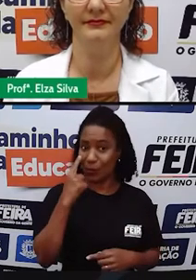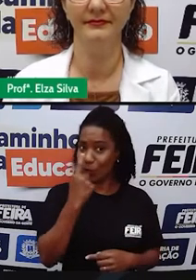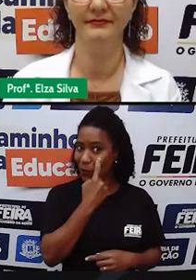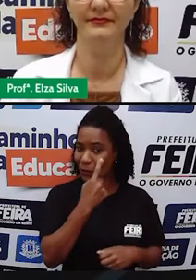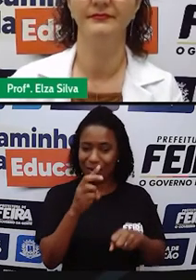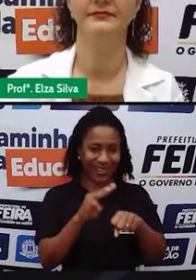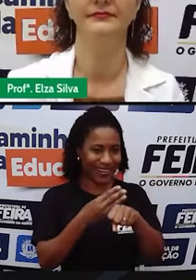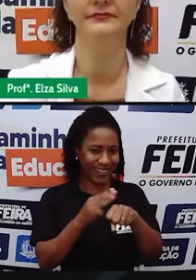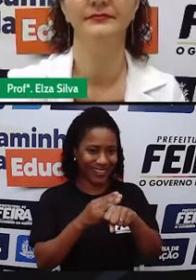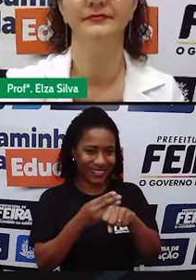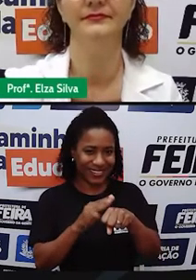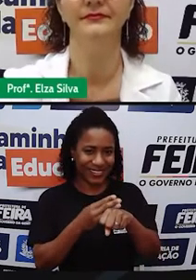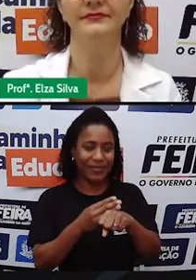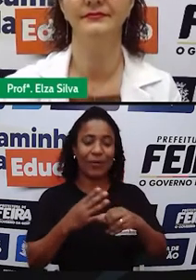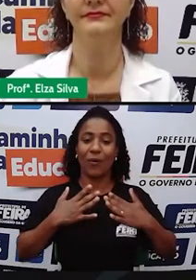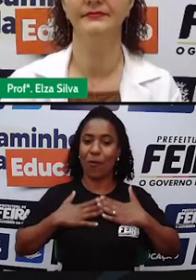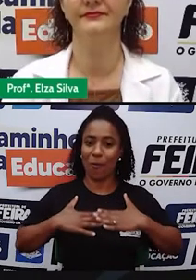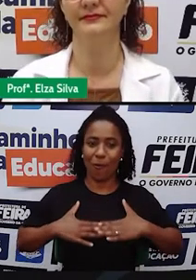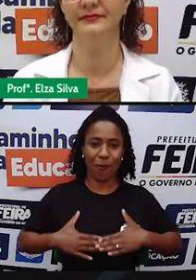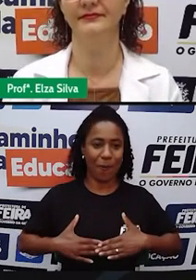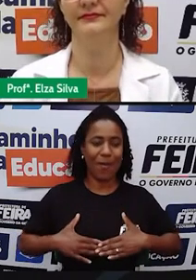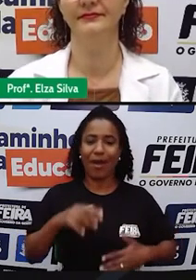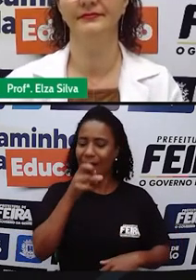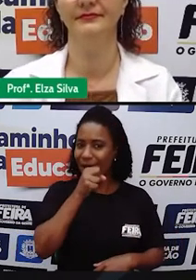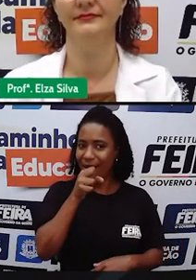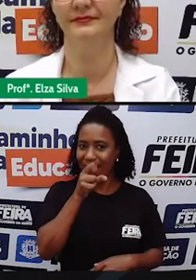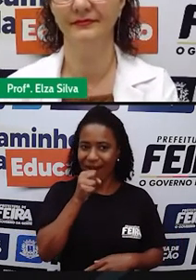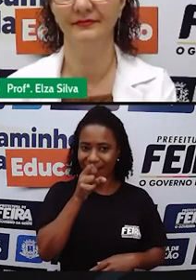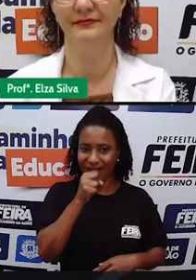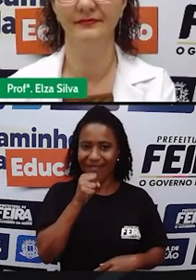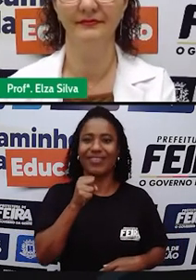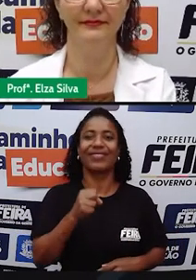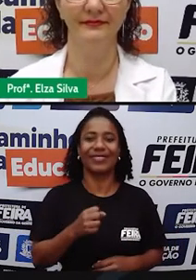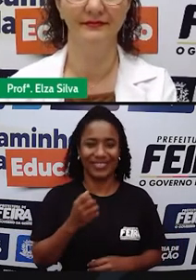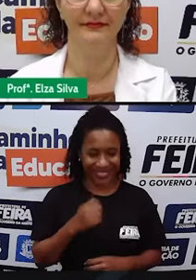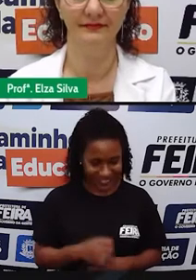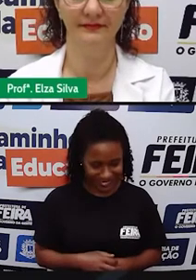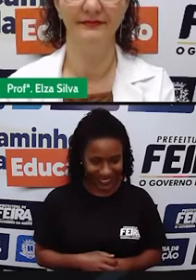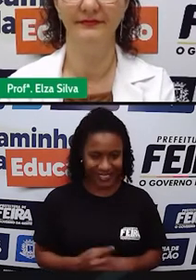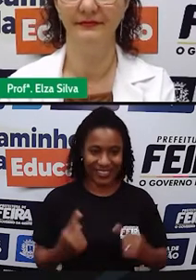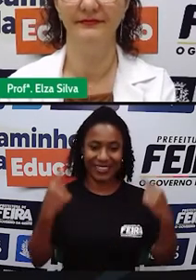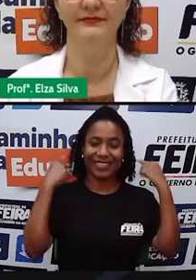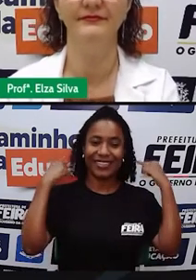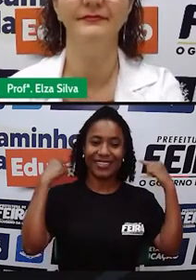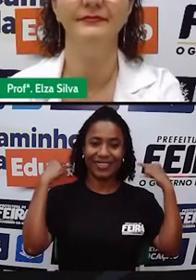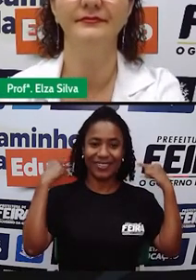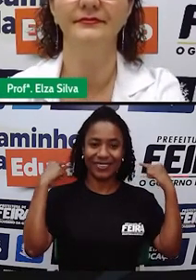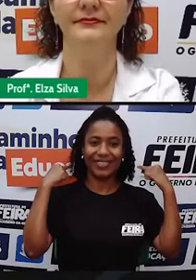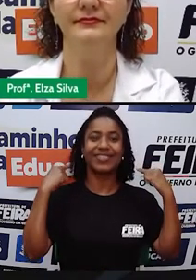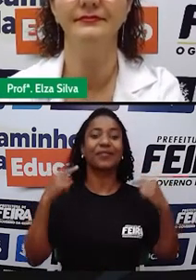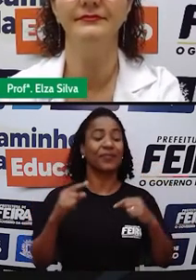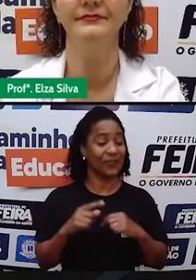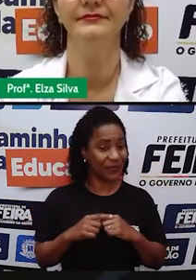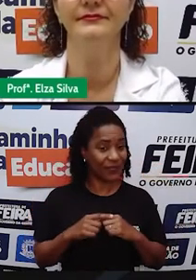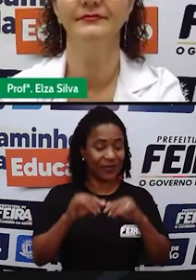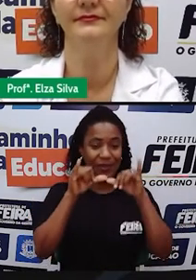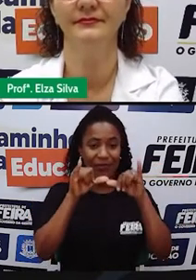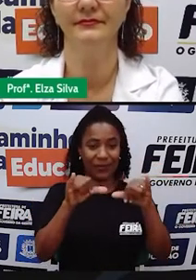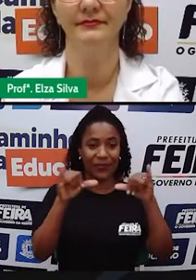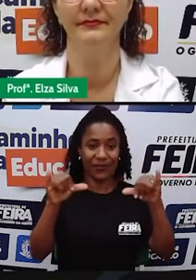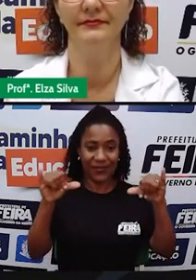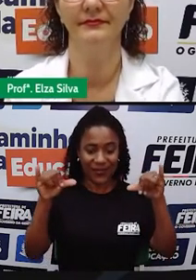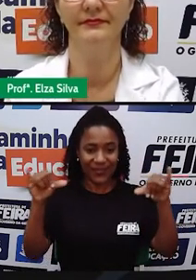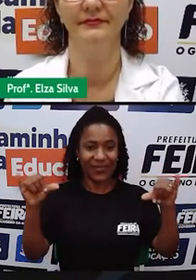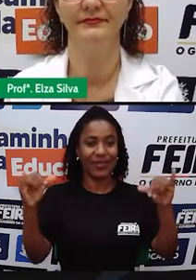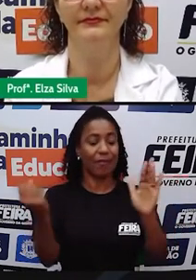castanhos e estou usando uma blusa laranja. Ao fundo do meu background nós temos também as